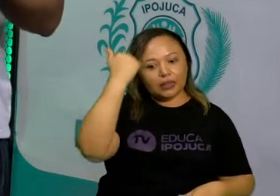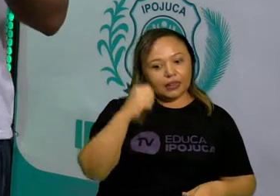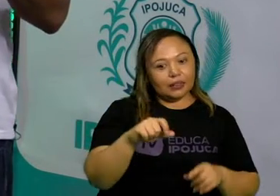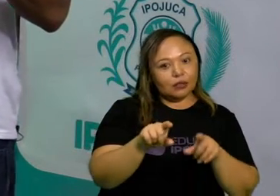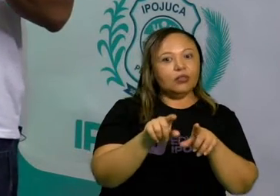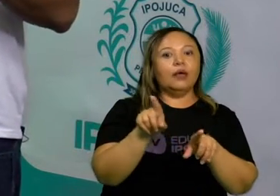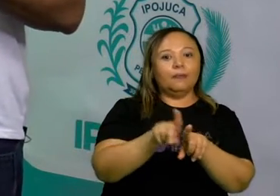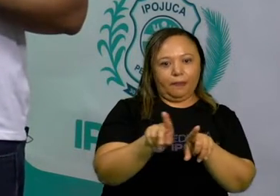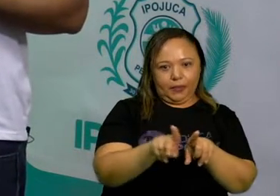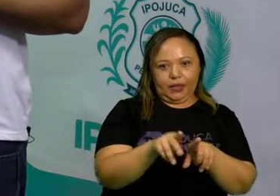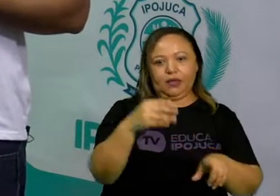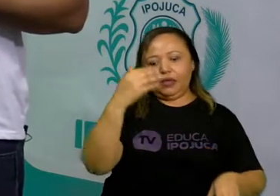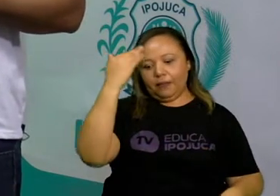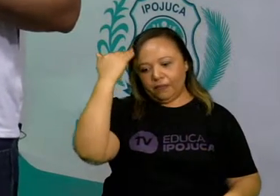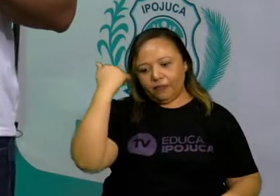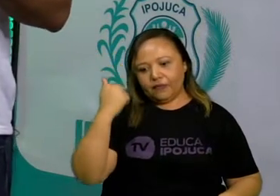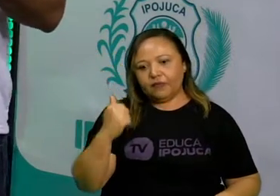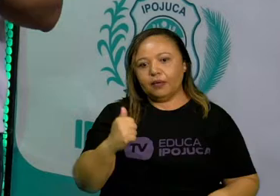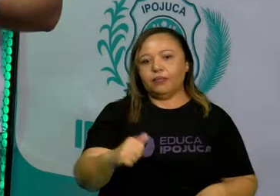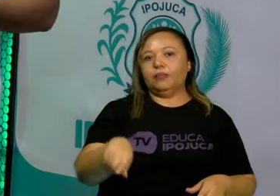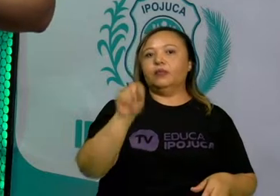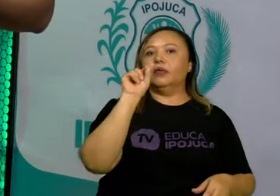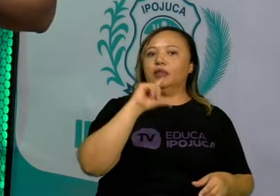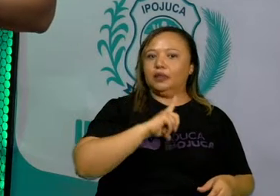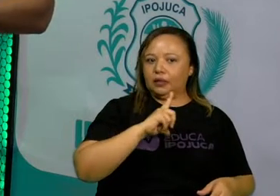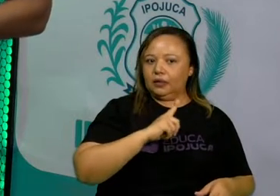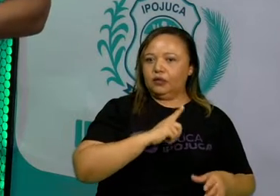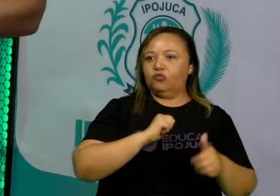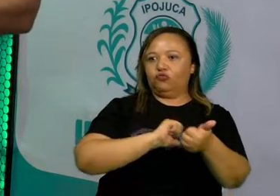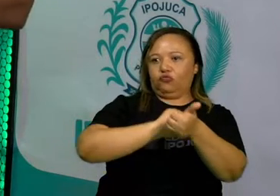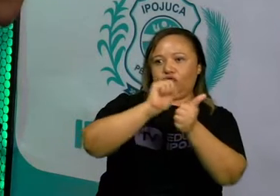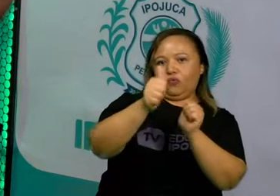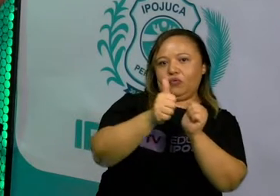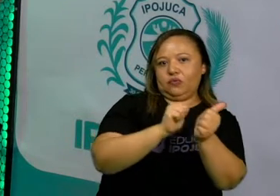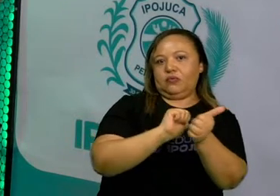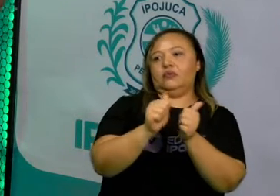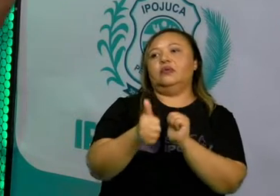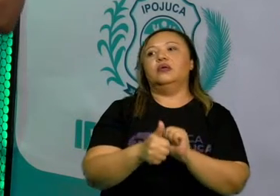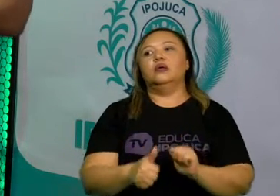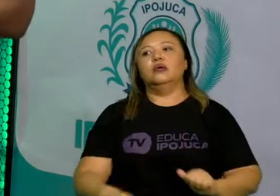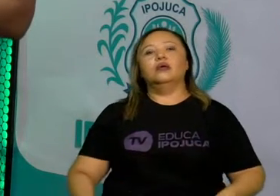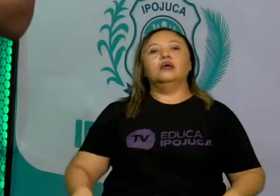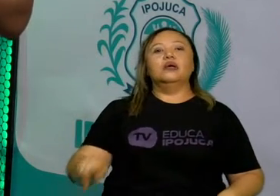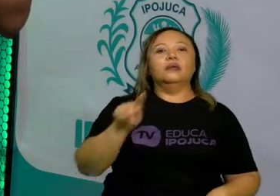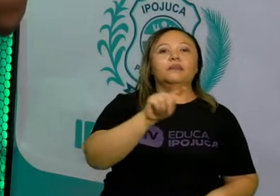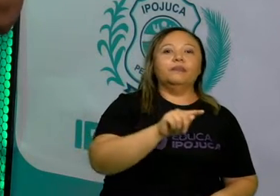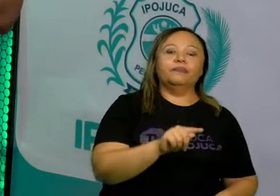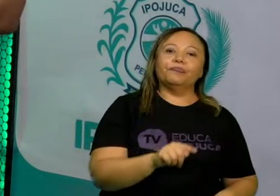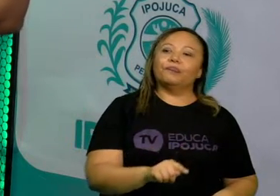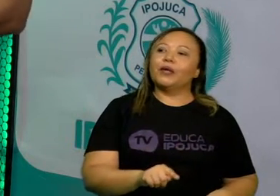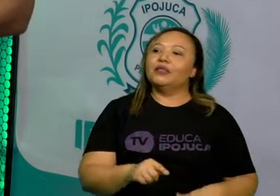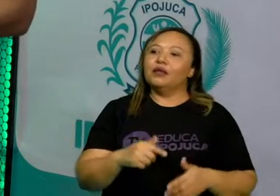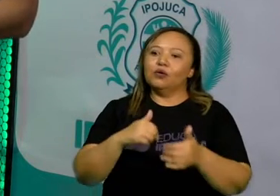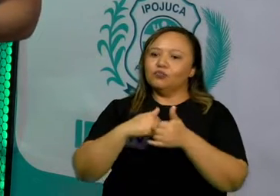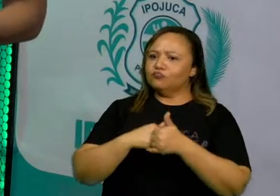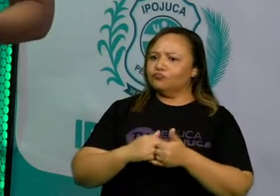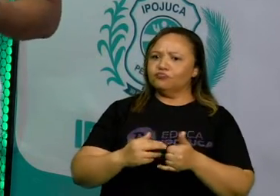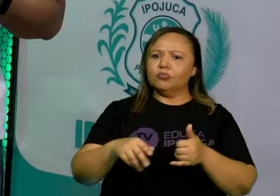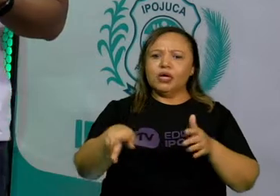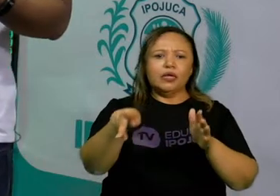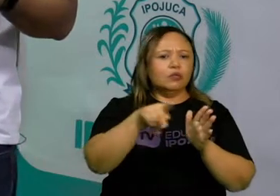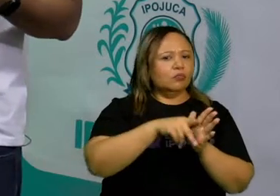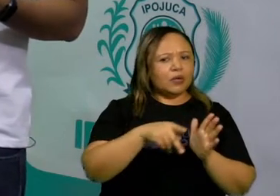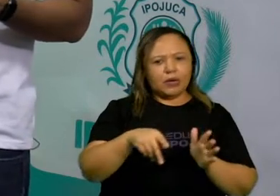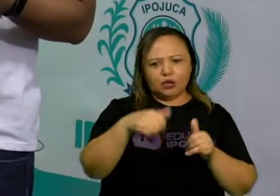extremamente material e, portanto, não era algo voltado para questões religiosas